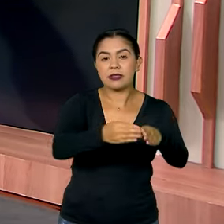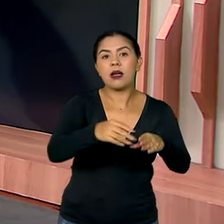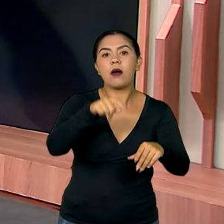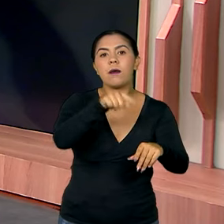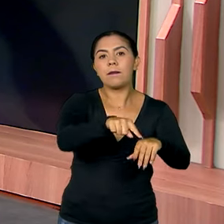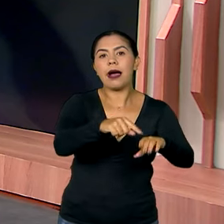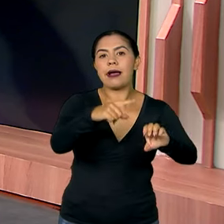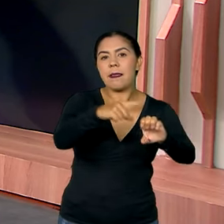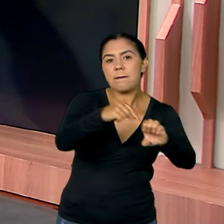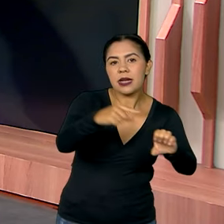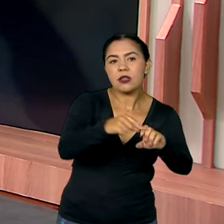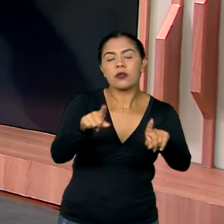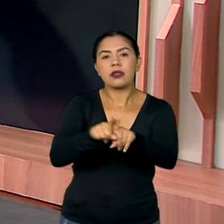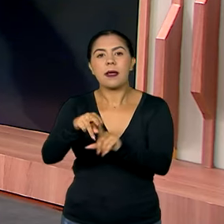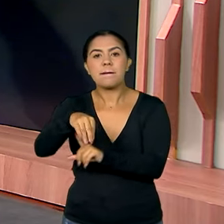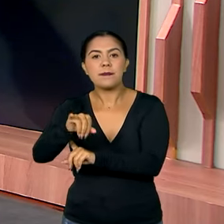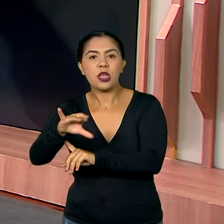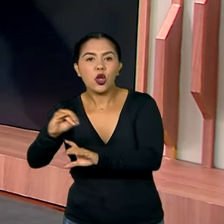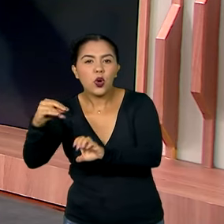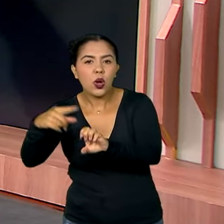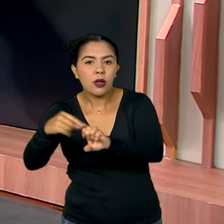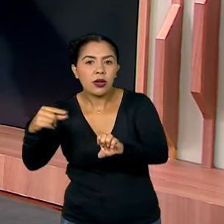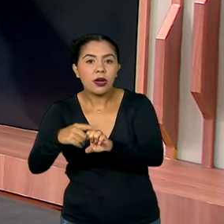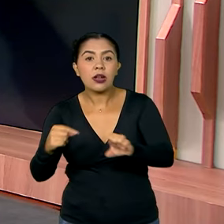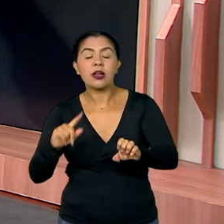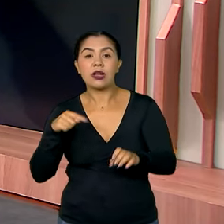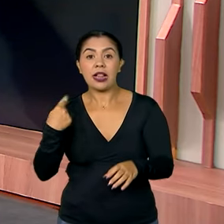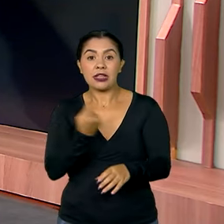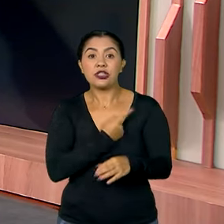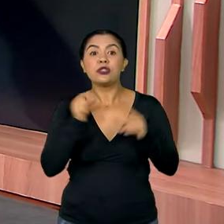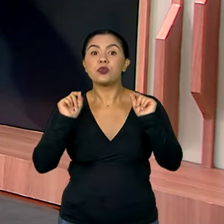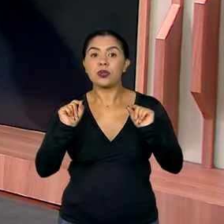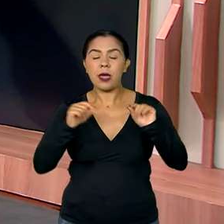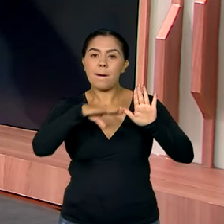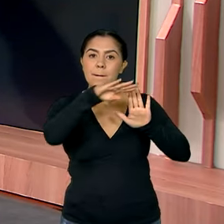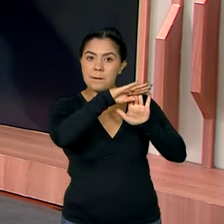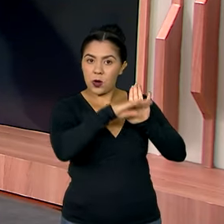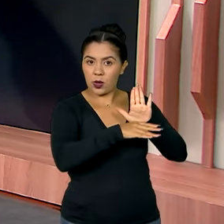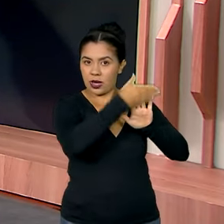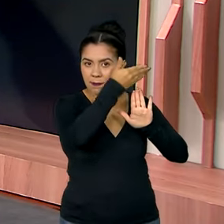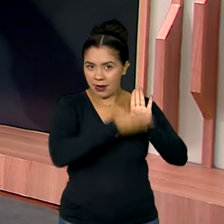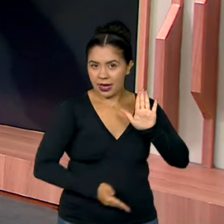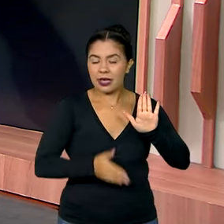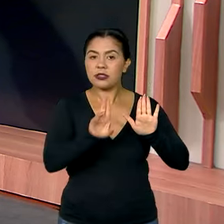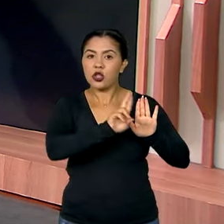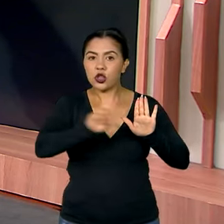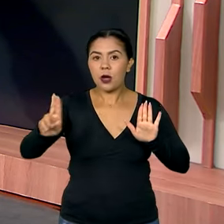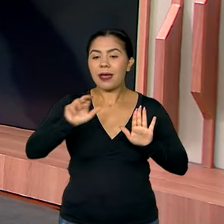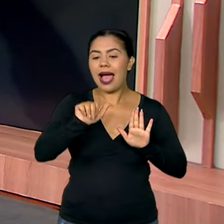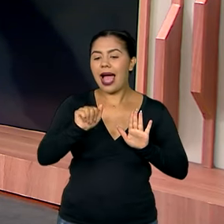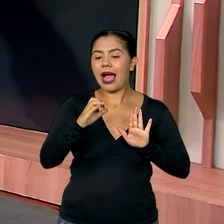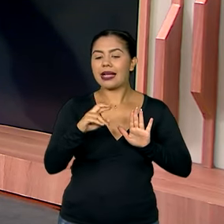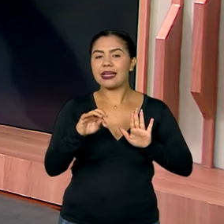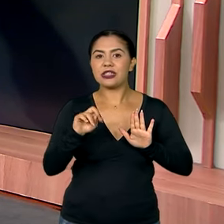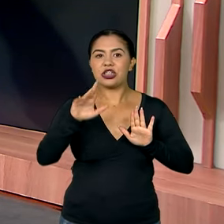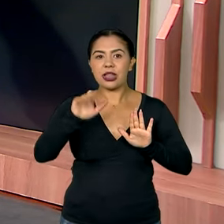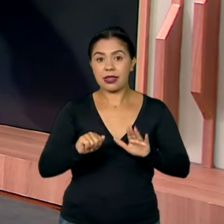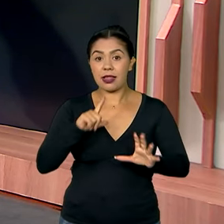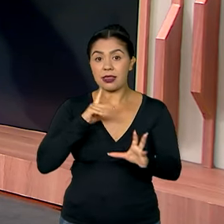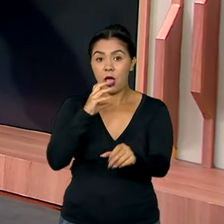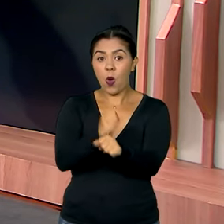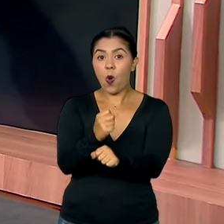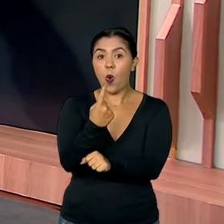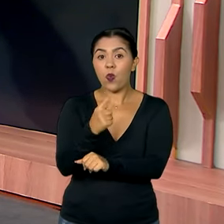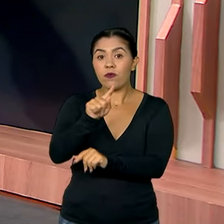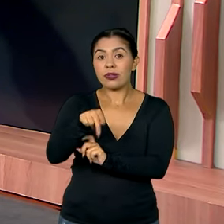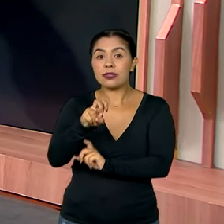A gente tratou muito disso no jornal de hoje. O programa Acredita, que foi lançado em abril, a gente viu na reportagem, tem 1 bilhão e meio de